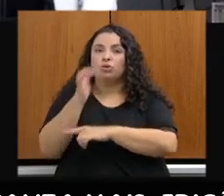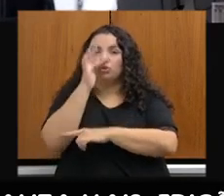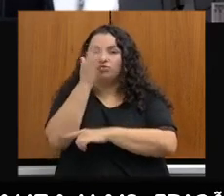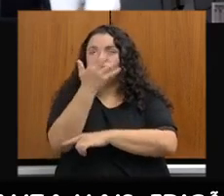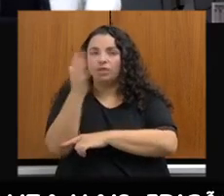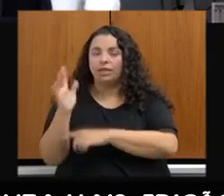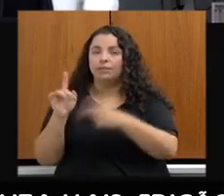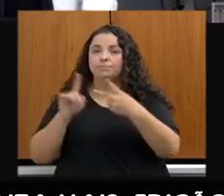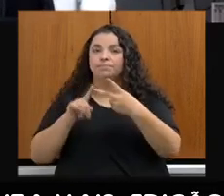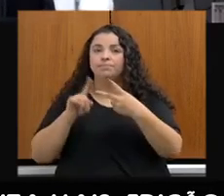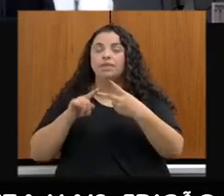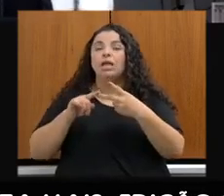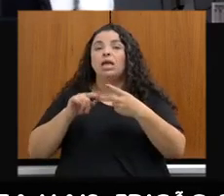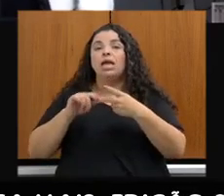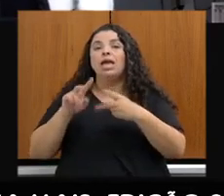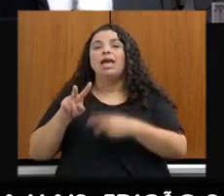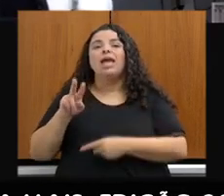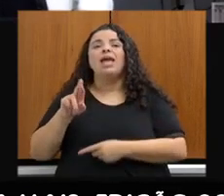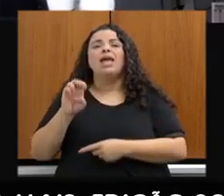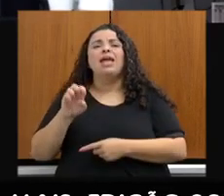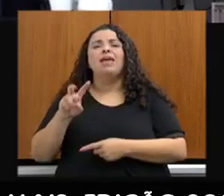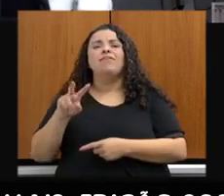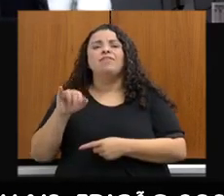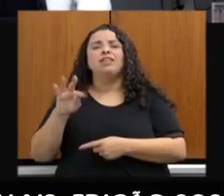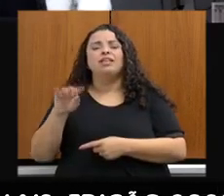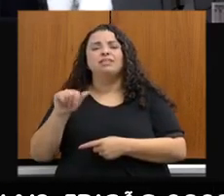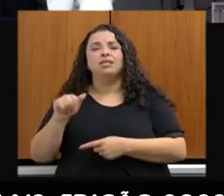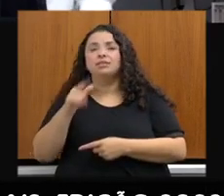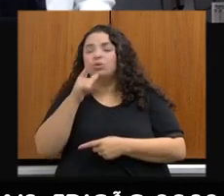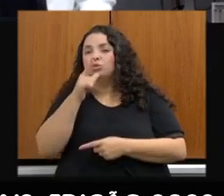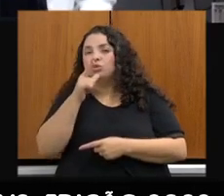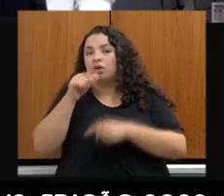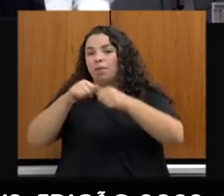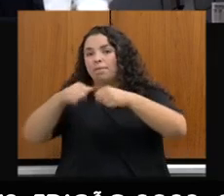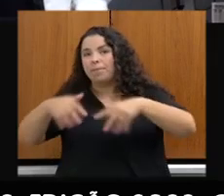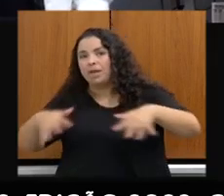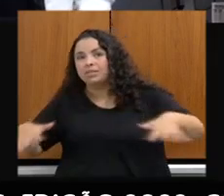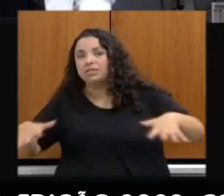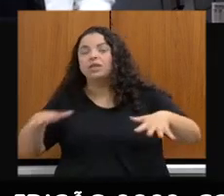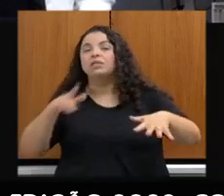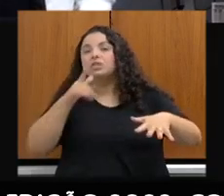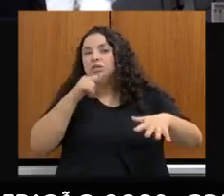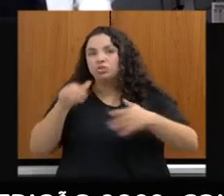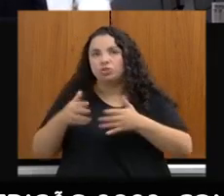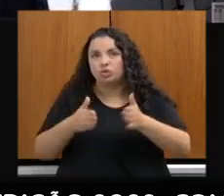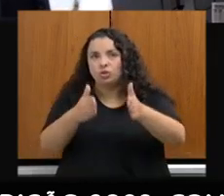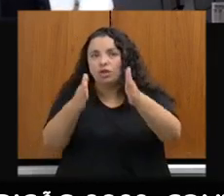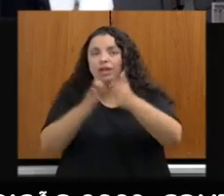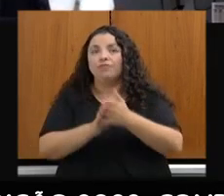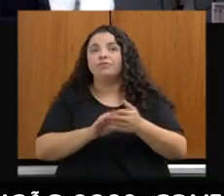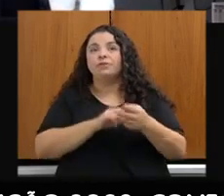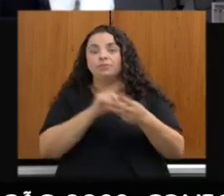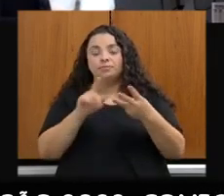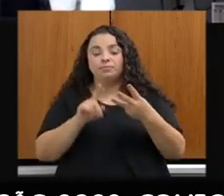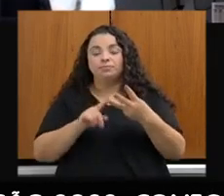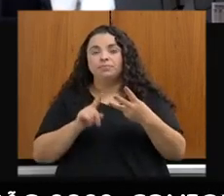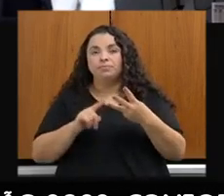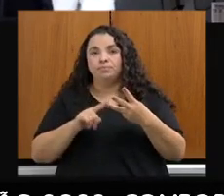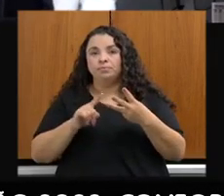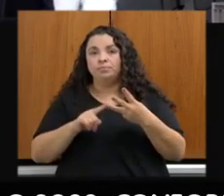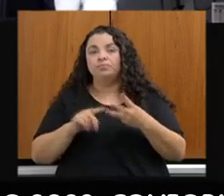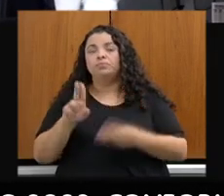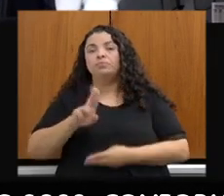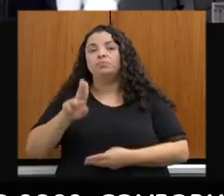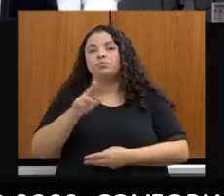revitalização de bacias hidrográficas, infraestrutura hídrica e saneamento, é o terceiro eixo, e otimização do uso da água,